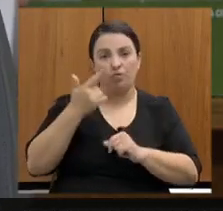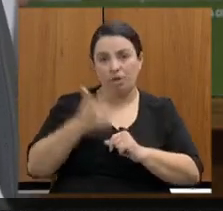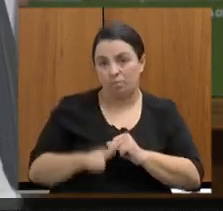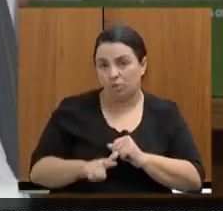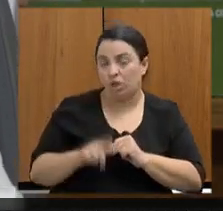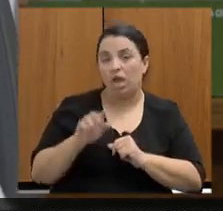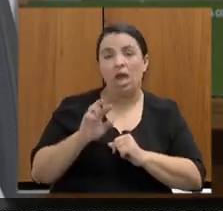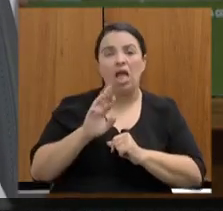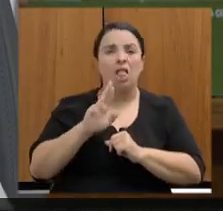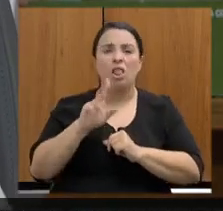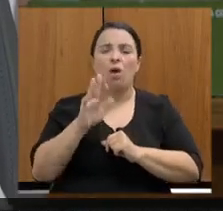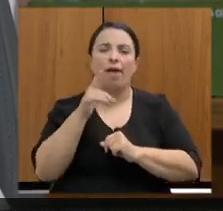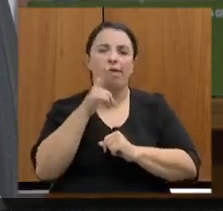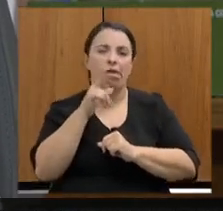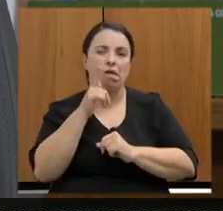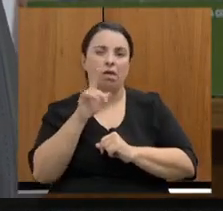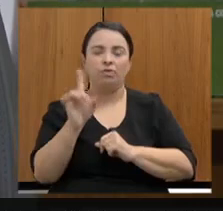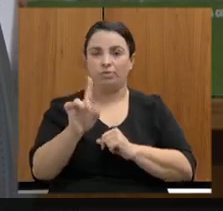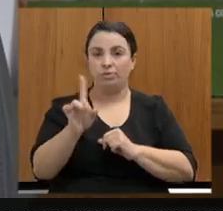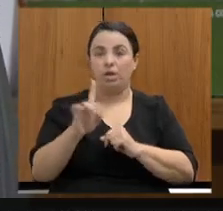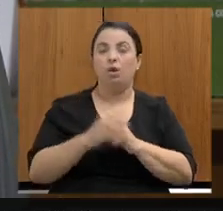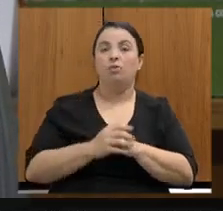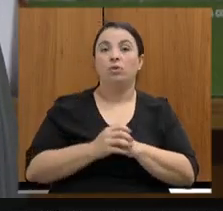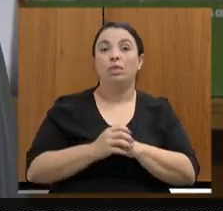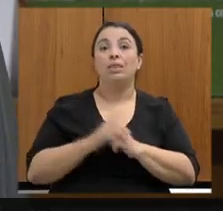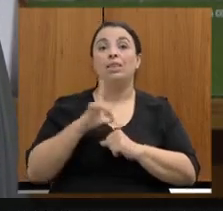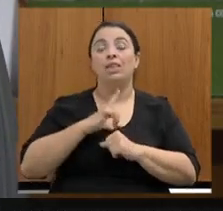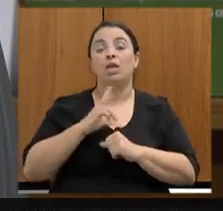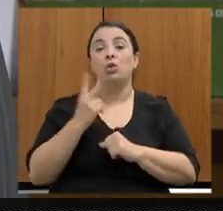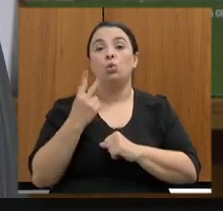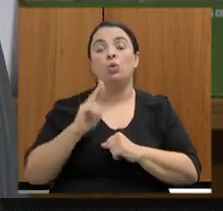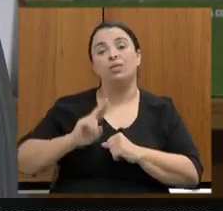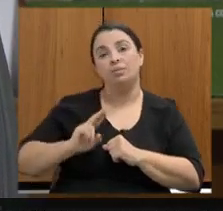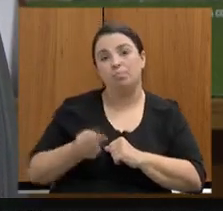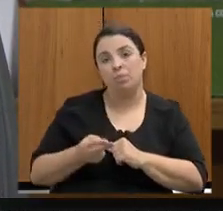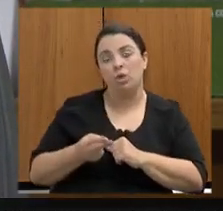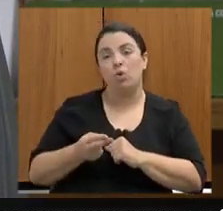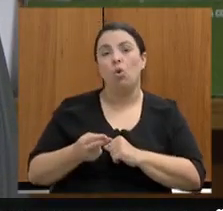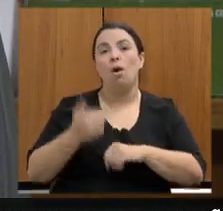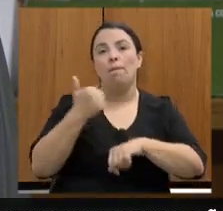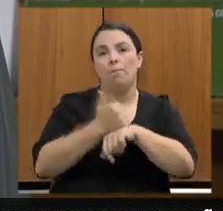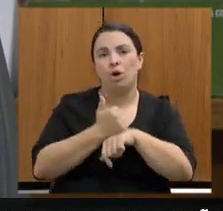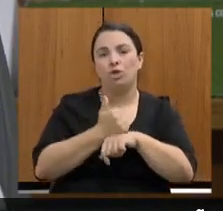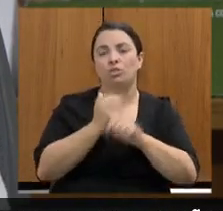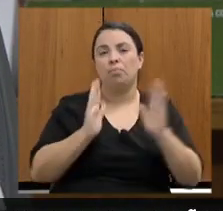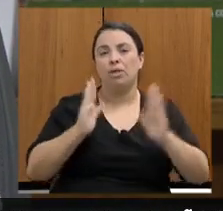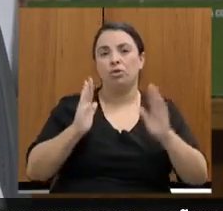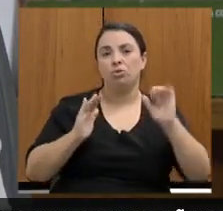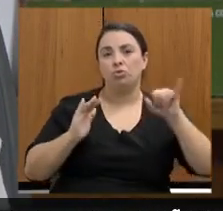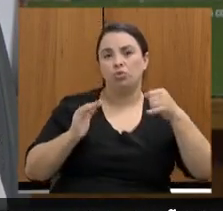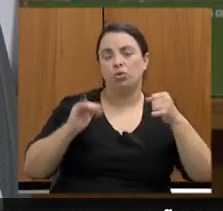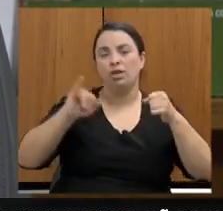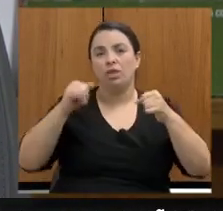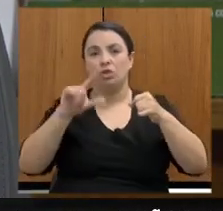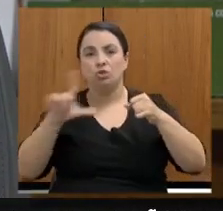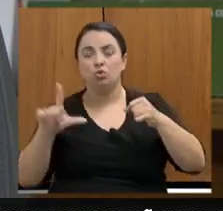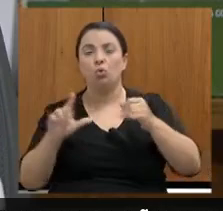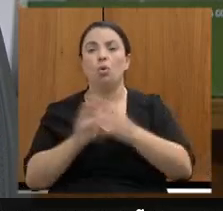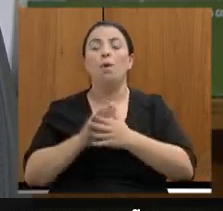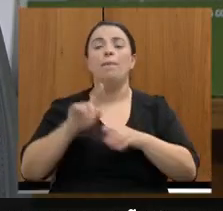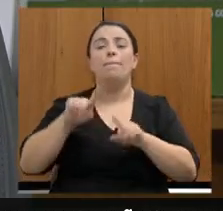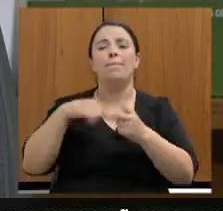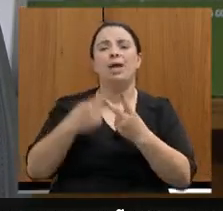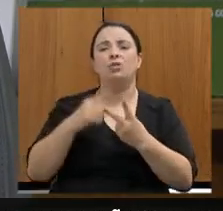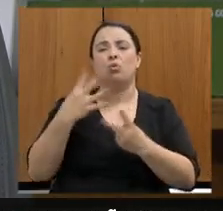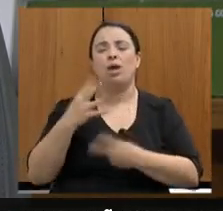ironia. 2 mil nomeações já anunciadas de junho a julho, mais 4 mil nomeações anunciadas de agosto a novembro,